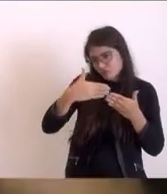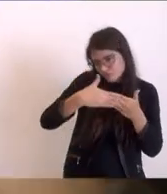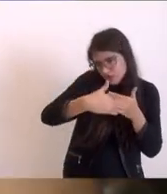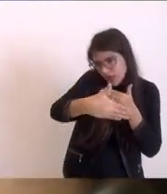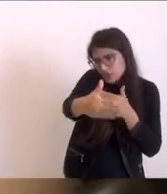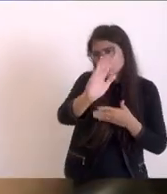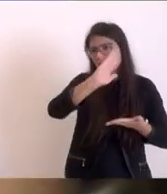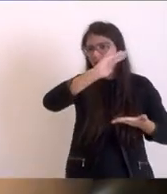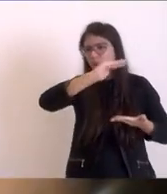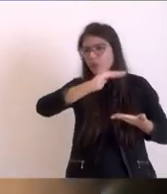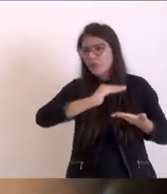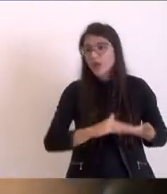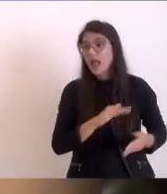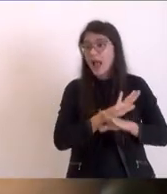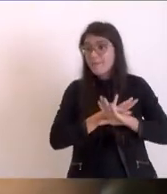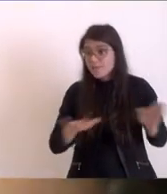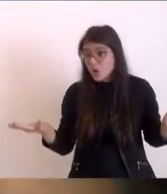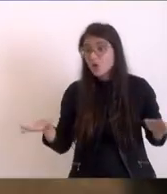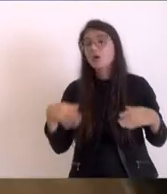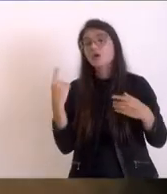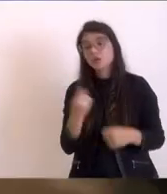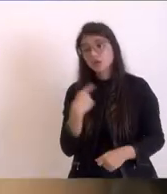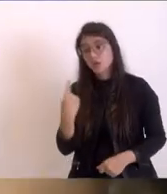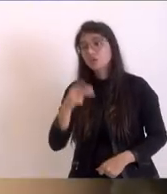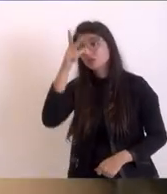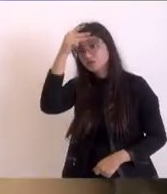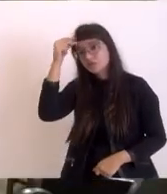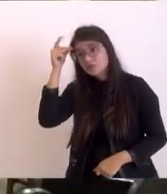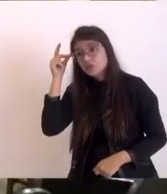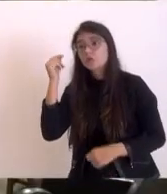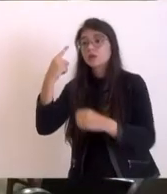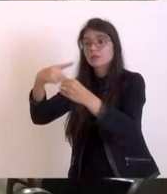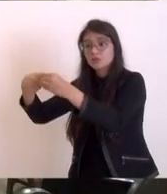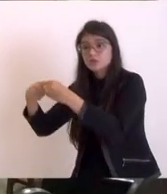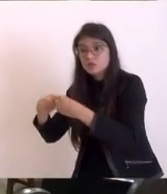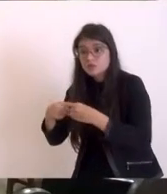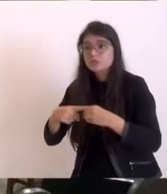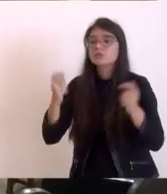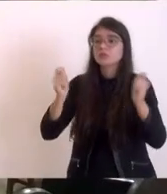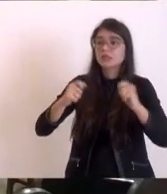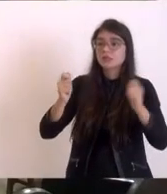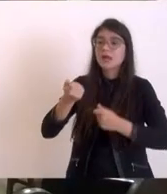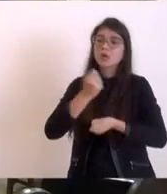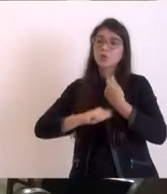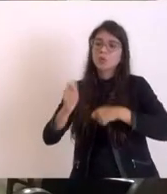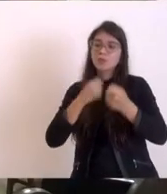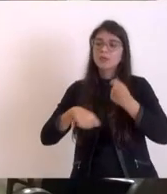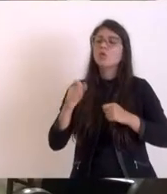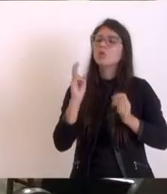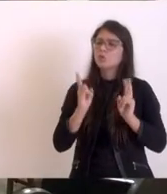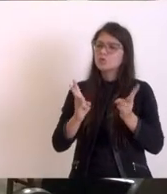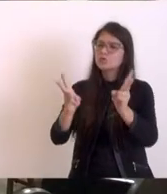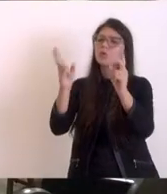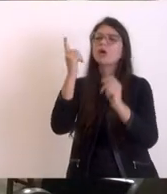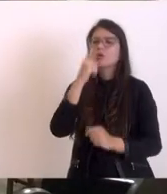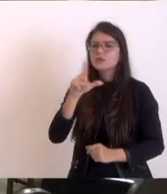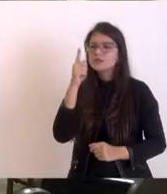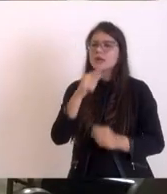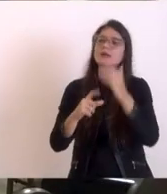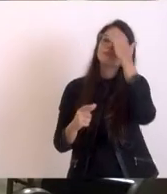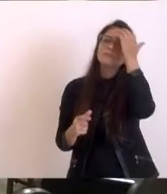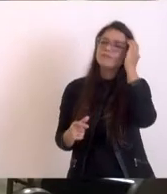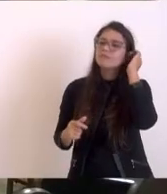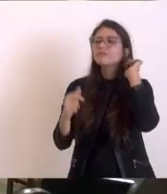nossos municípios, ter condições economicamente de se manter. Eu acho que Cabo Fri foi um dos exemplos daqui, dos problemas